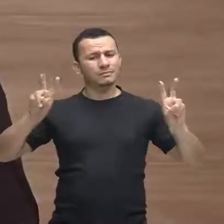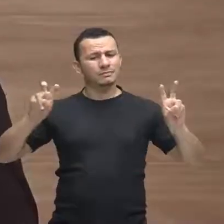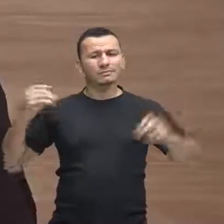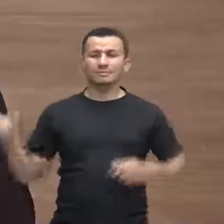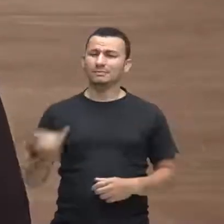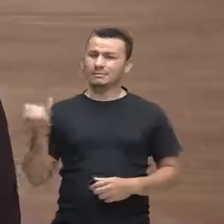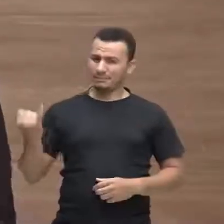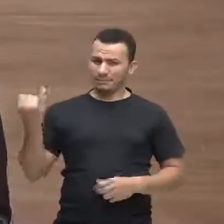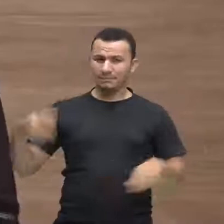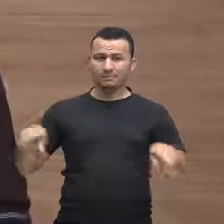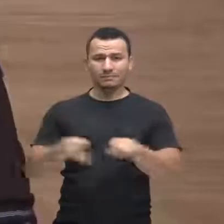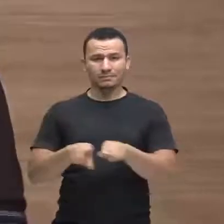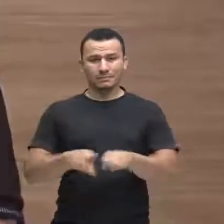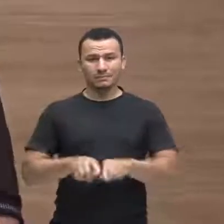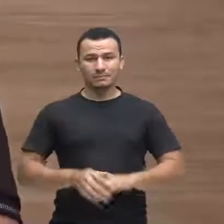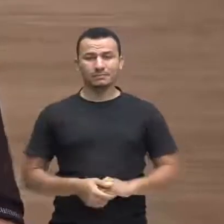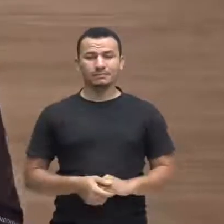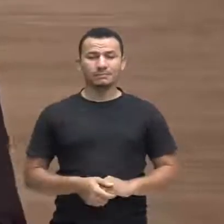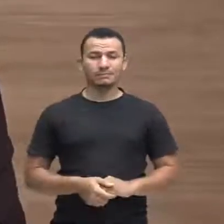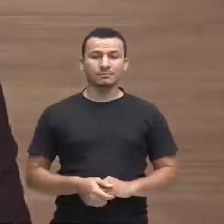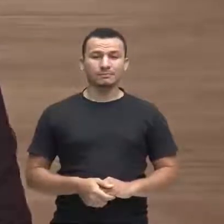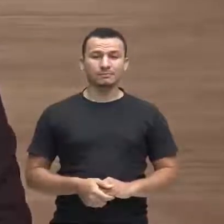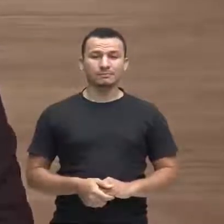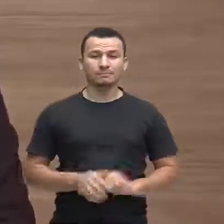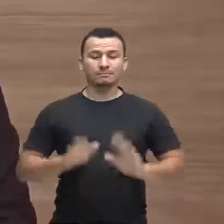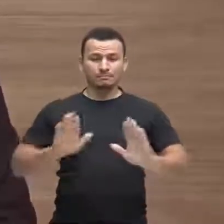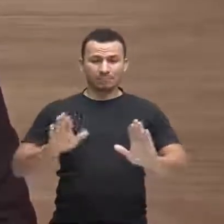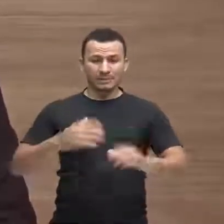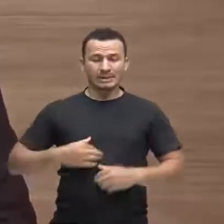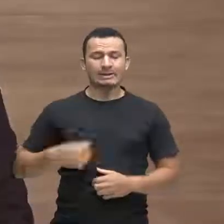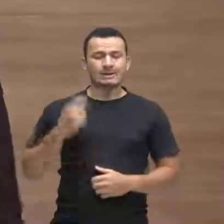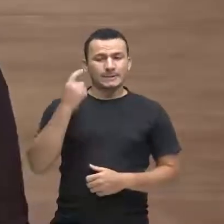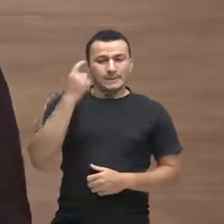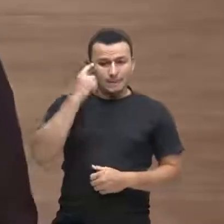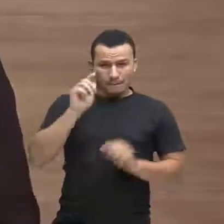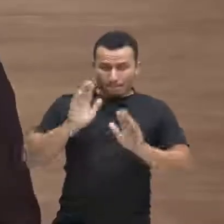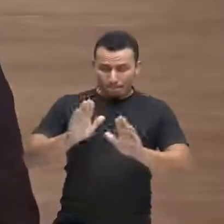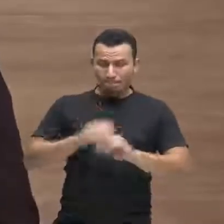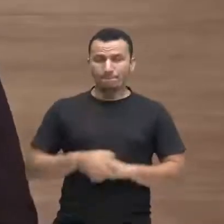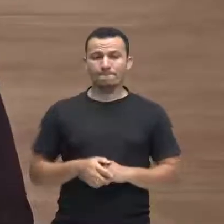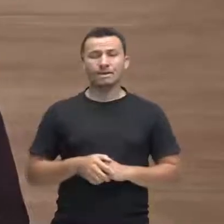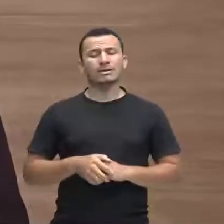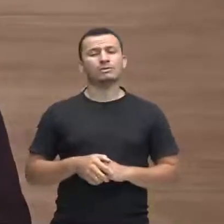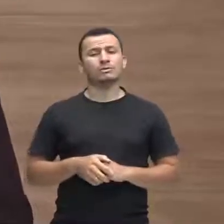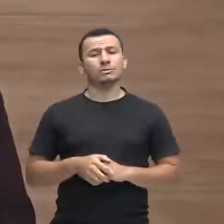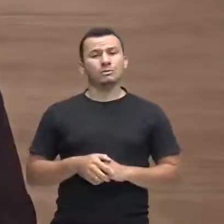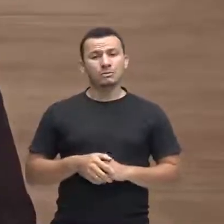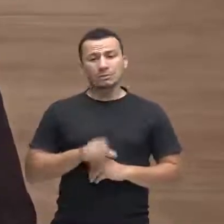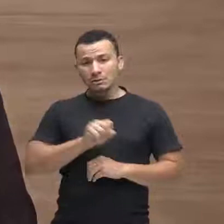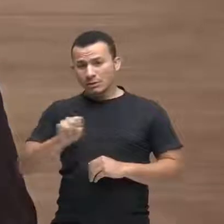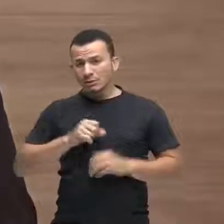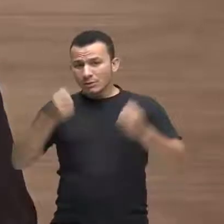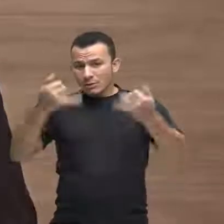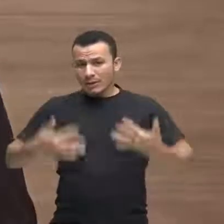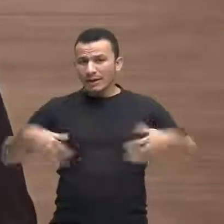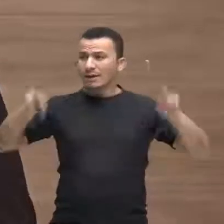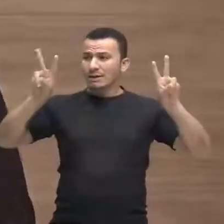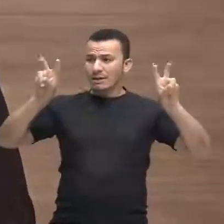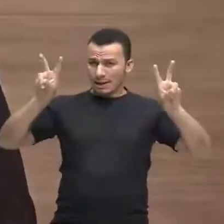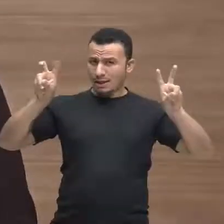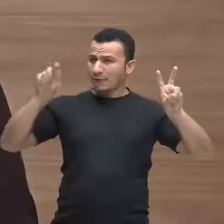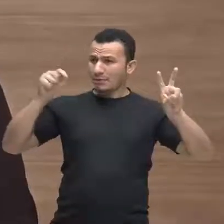importante. Só que eu parto do pressuposto que quando você vai falar uma temática dessa natureza,